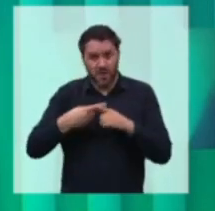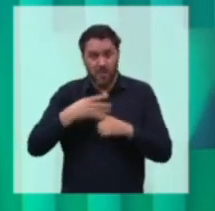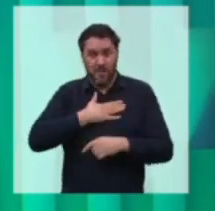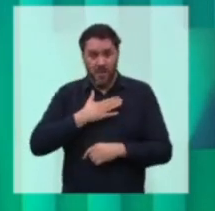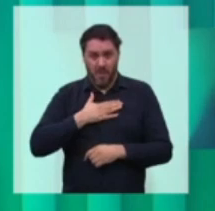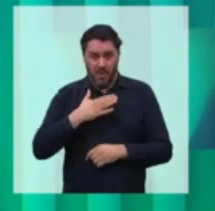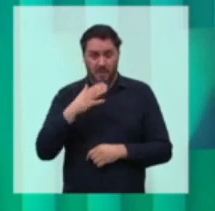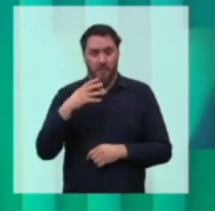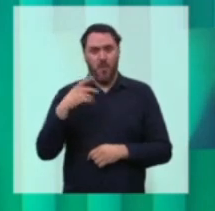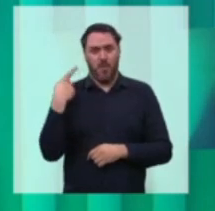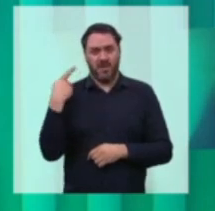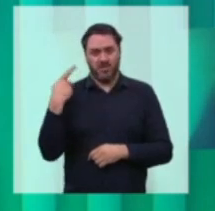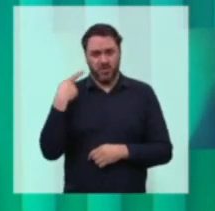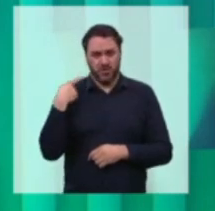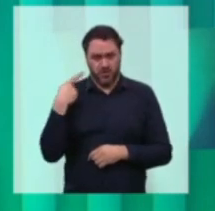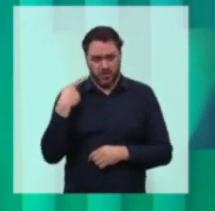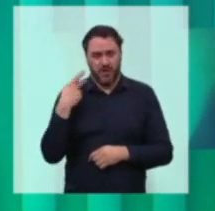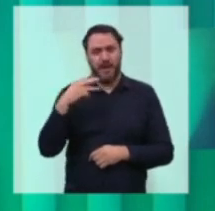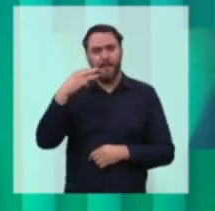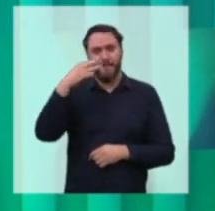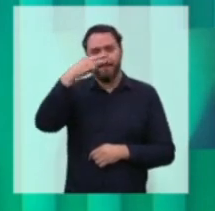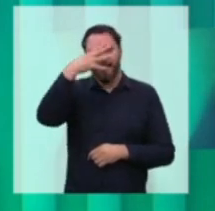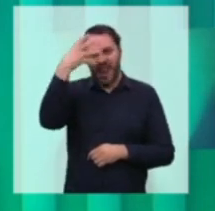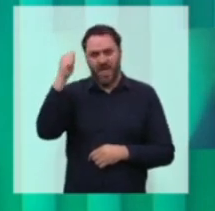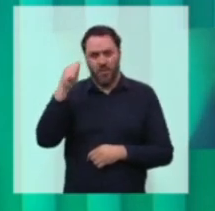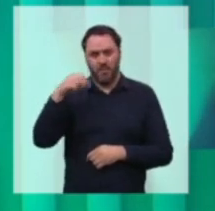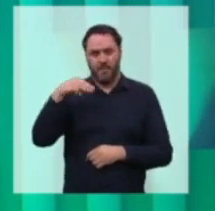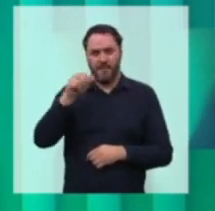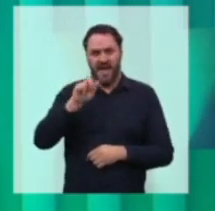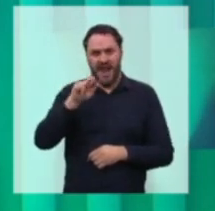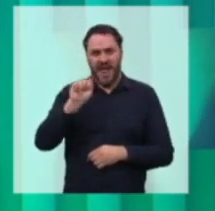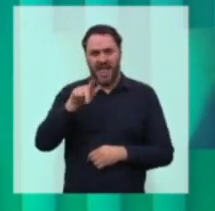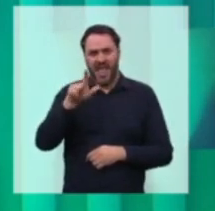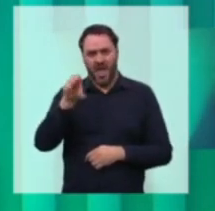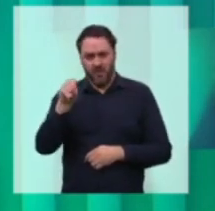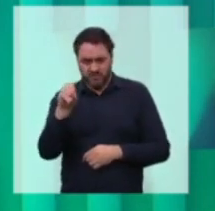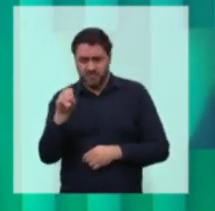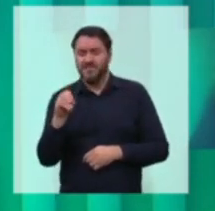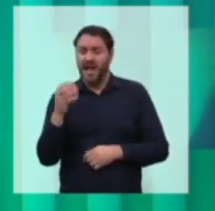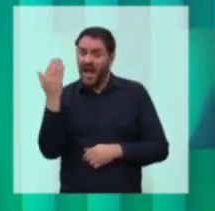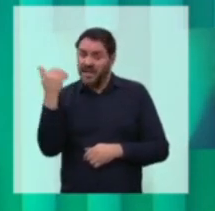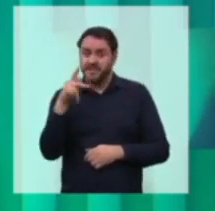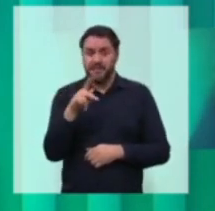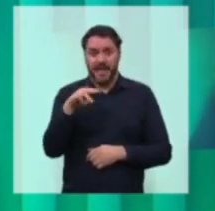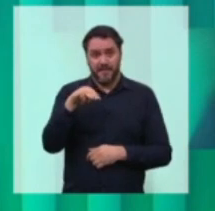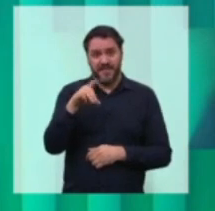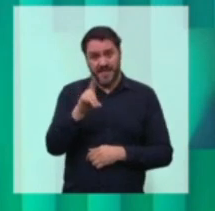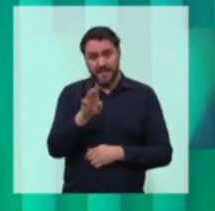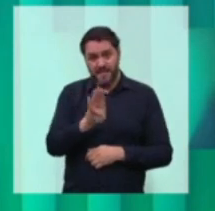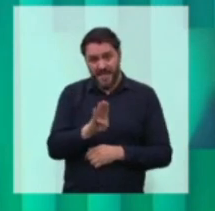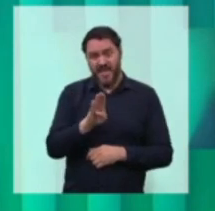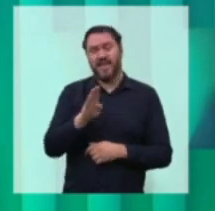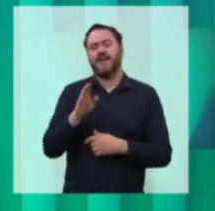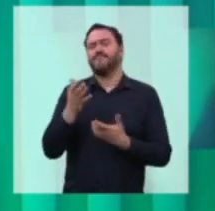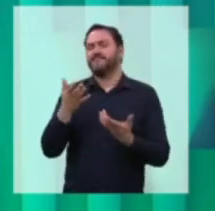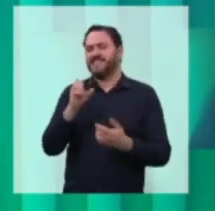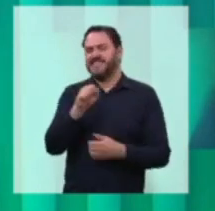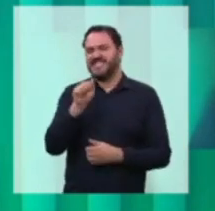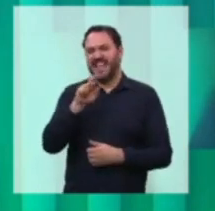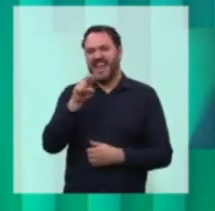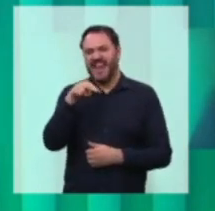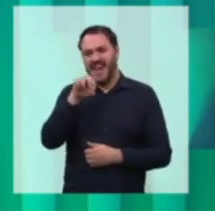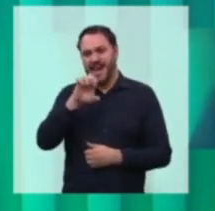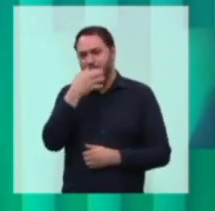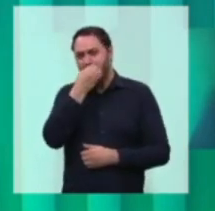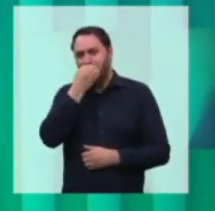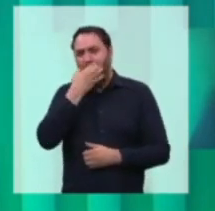governo Maranhão, pegou o Maranhão destruído, Melo, pelo teu partido, pelo PMDB do Sarney. Lá, as escolas eram de barro. E o governador